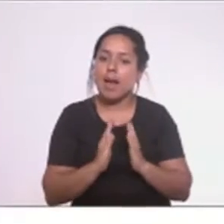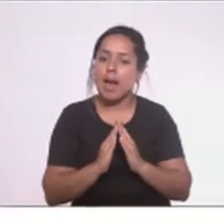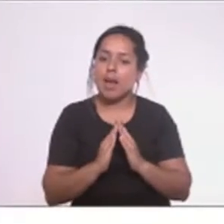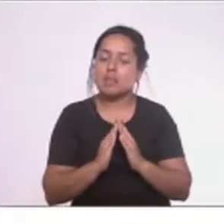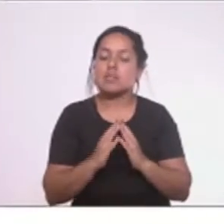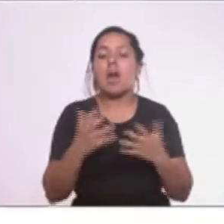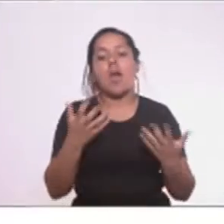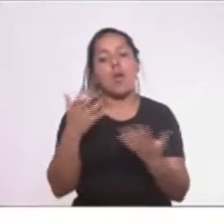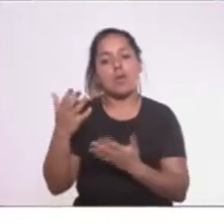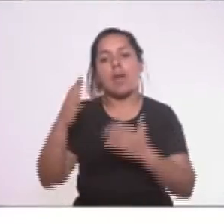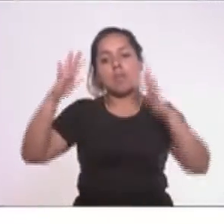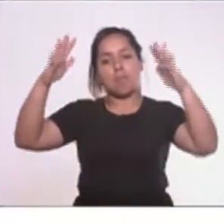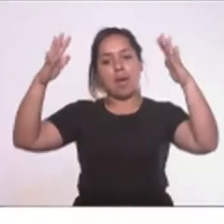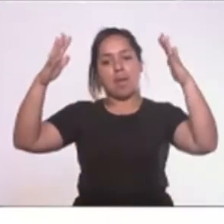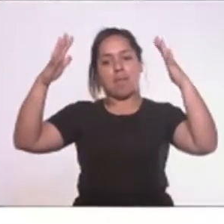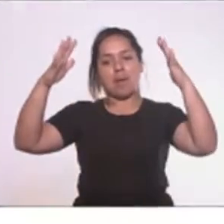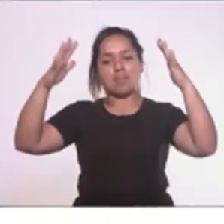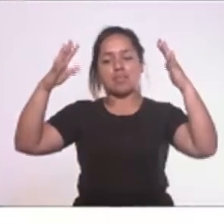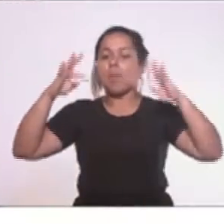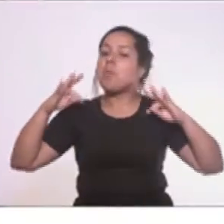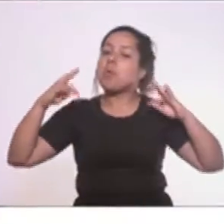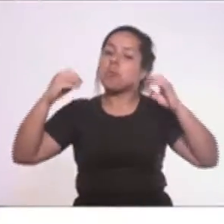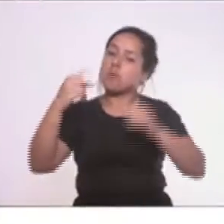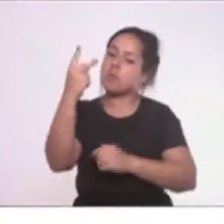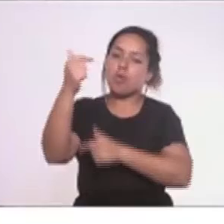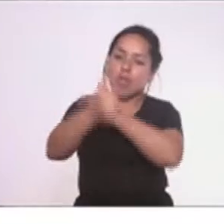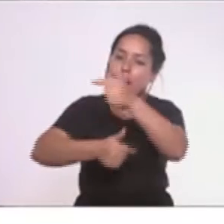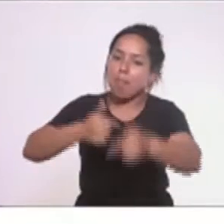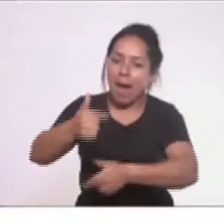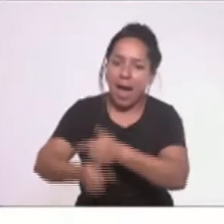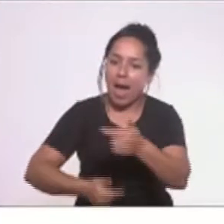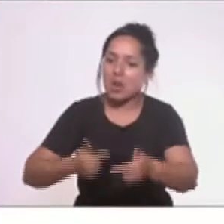eu quero te parabenizar por todo o seu trabalho.